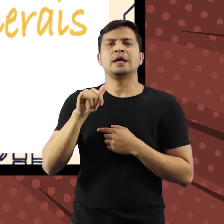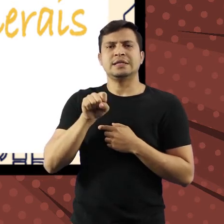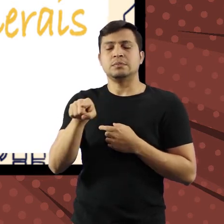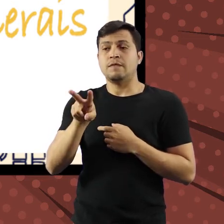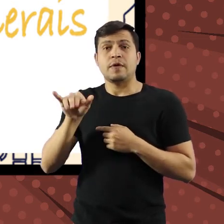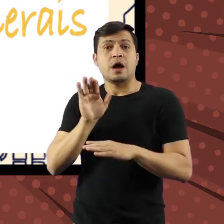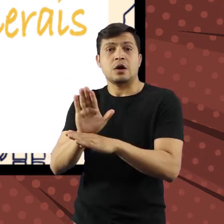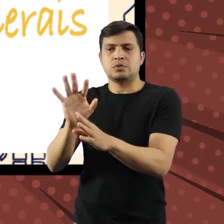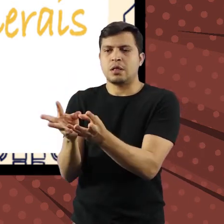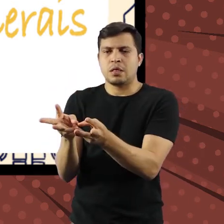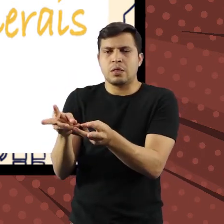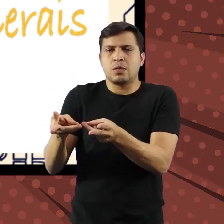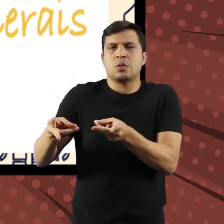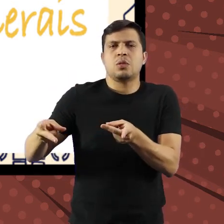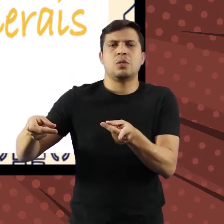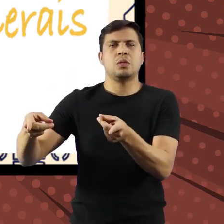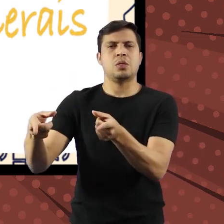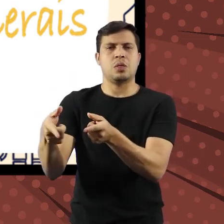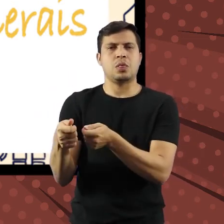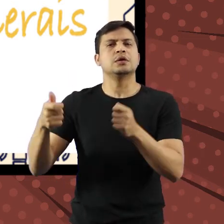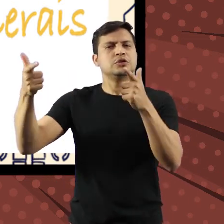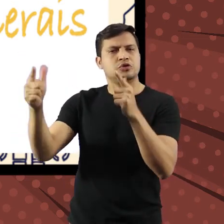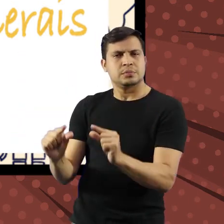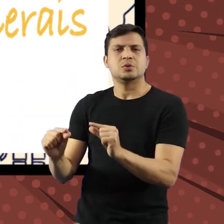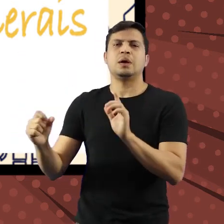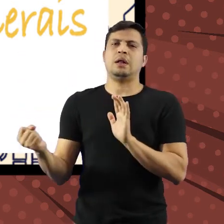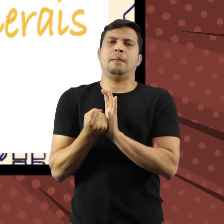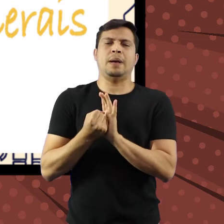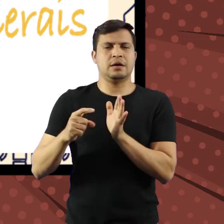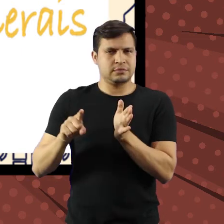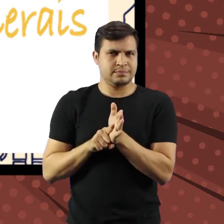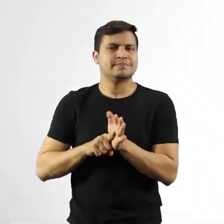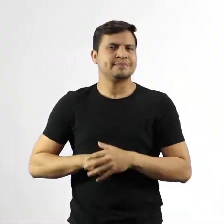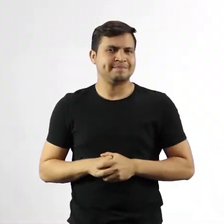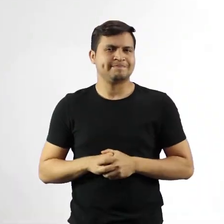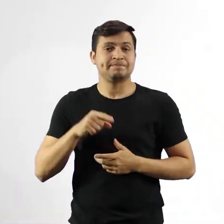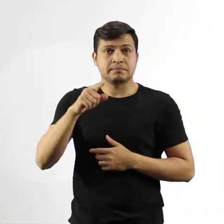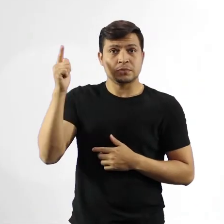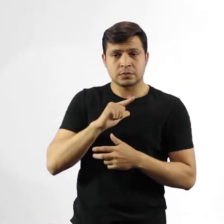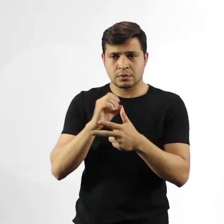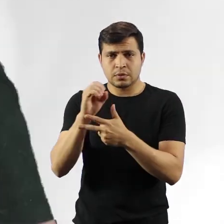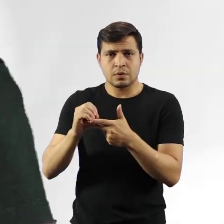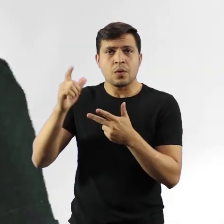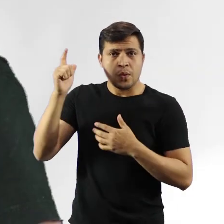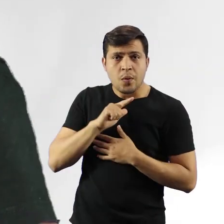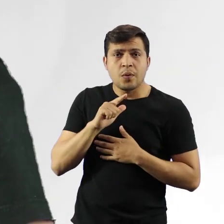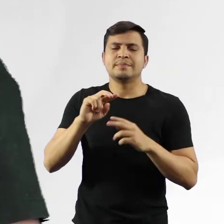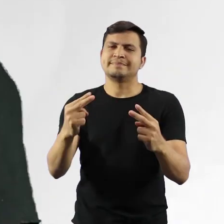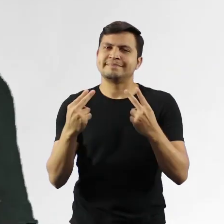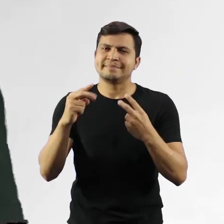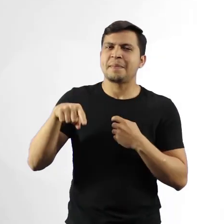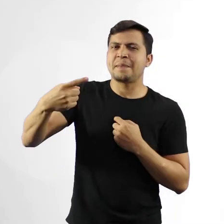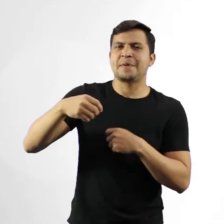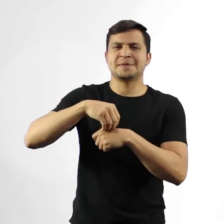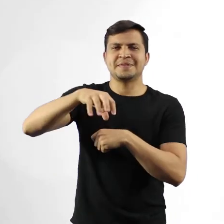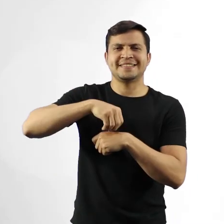ou seja, a biorremediação como estratégia para diminuir esse tipo de problema ambiental. Quer se dar bem no Enem? Fique ligado